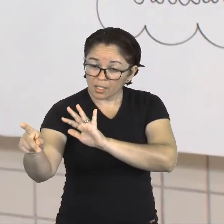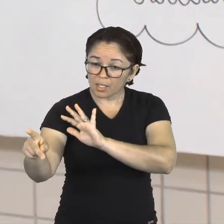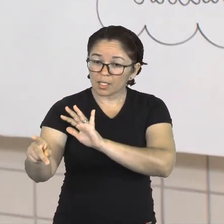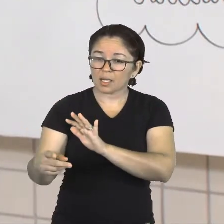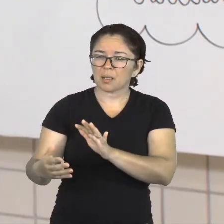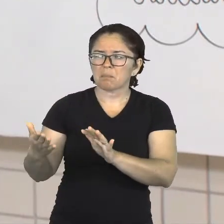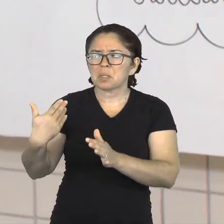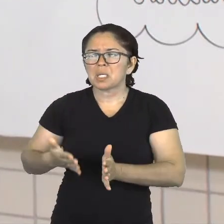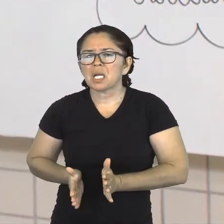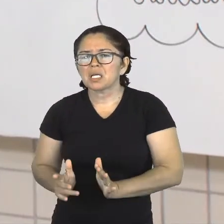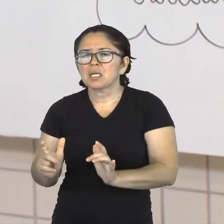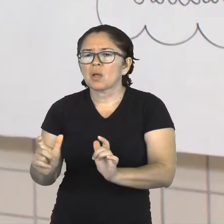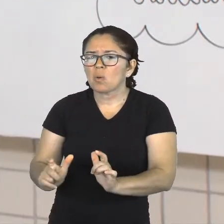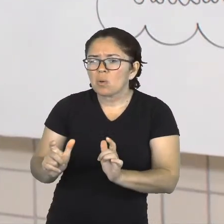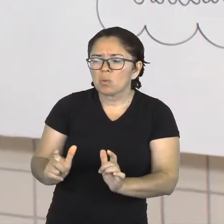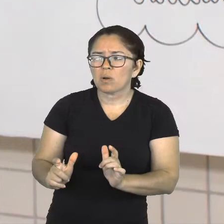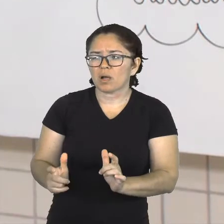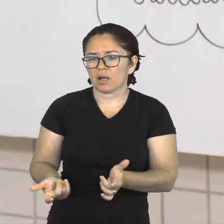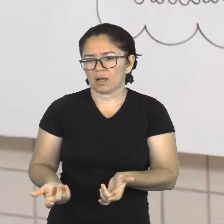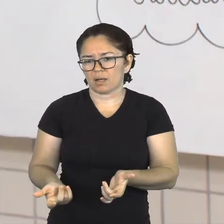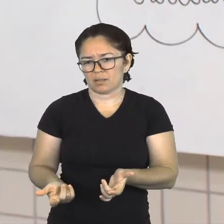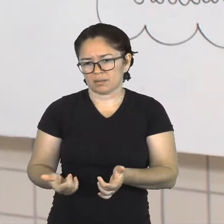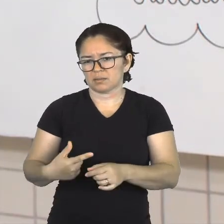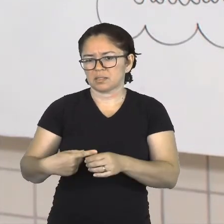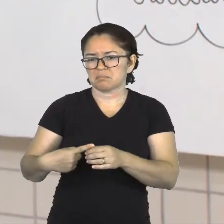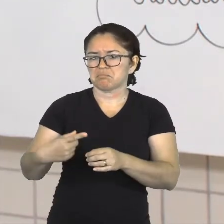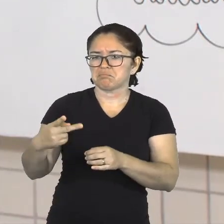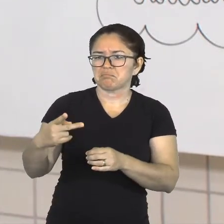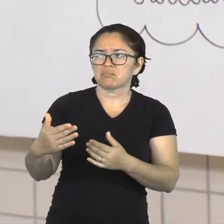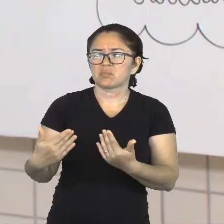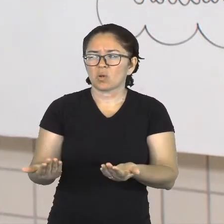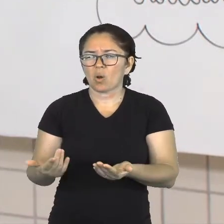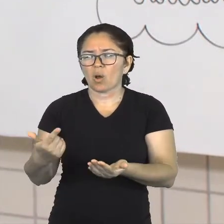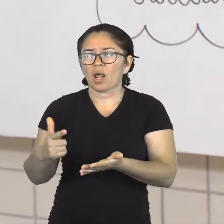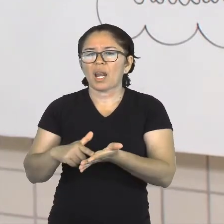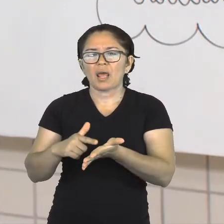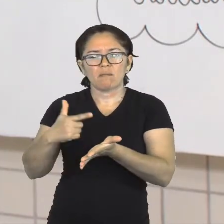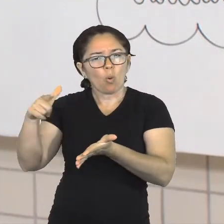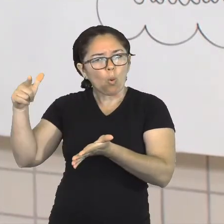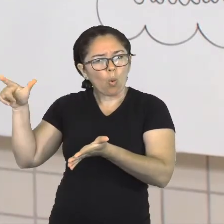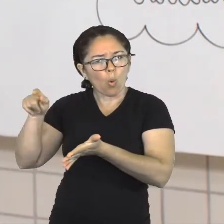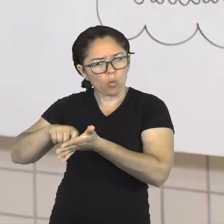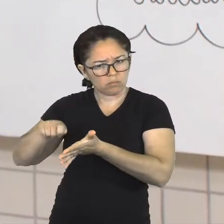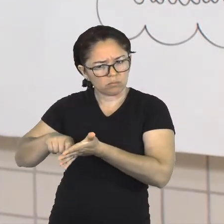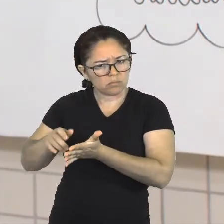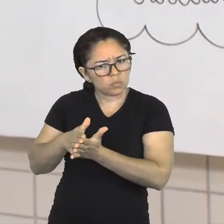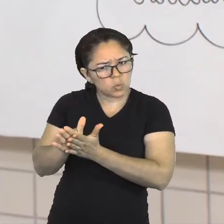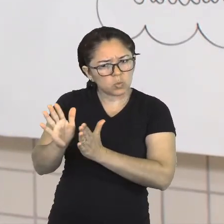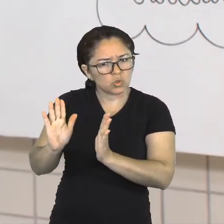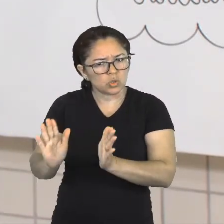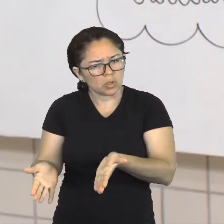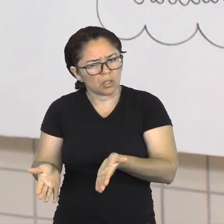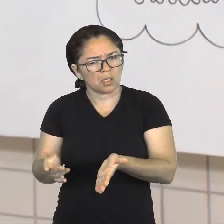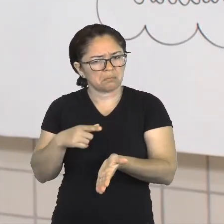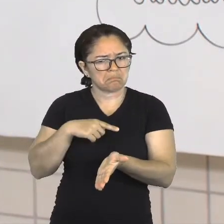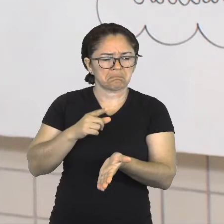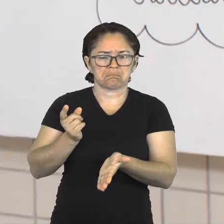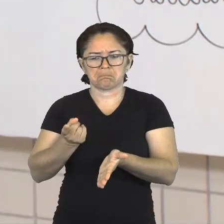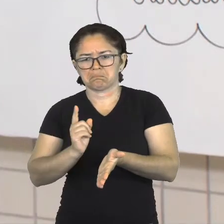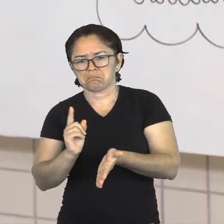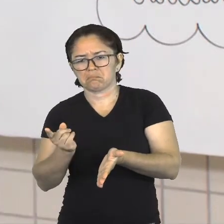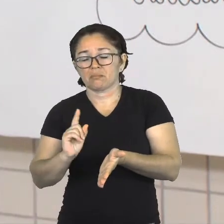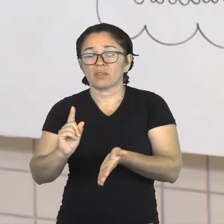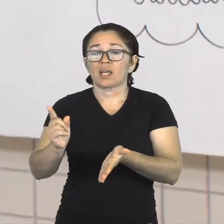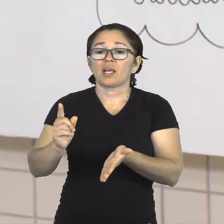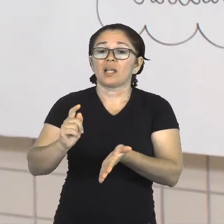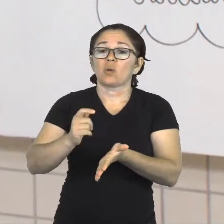vive, quando ele nasceu, quais são os outros livros, se ele já publicou outros, que tipo de livros